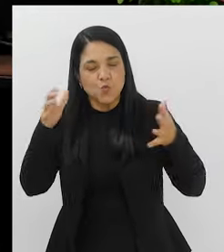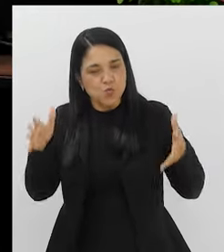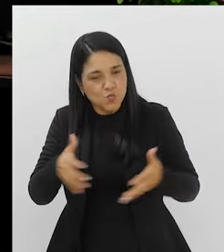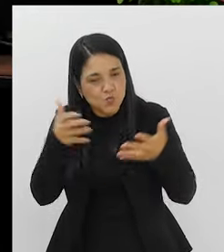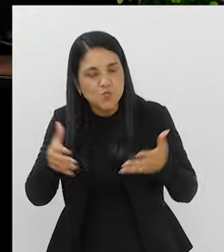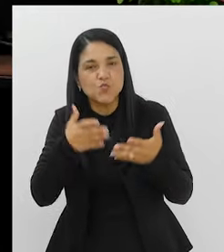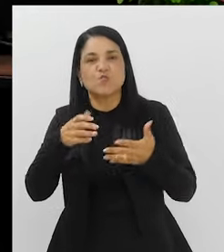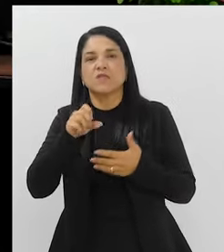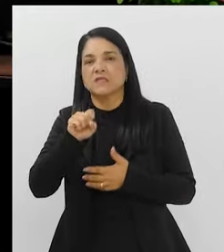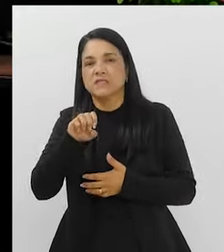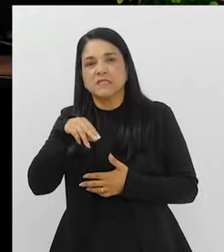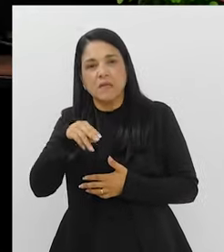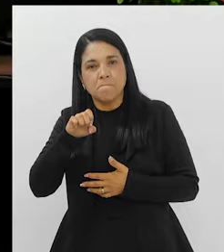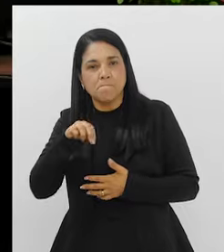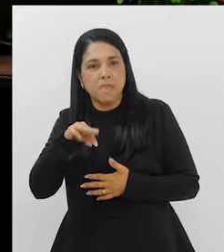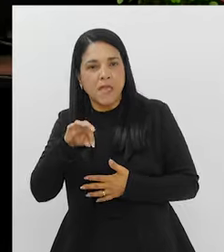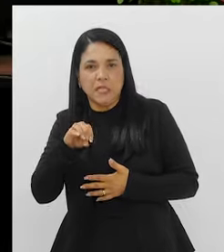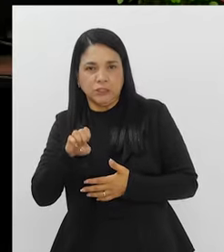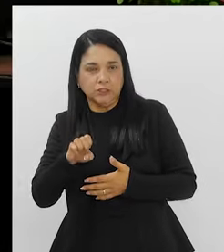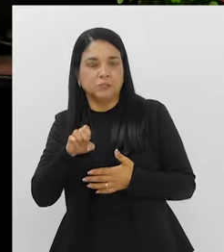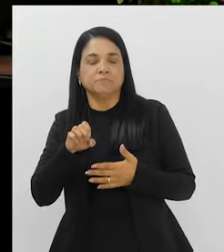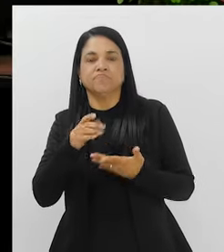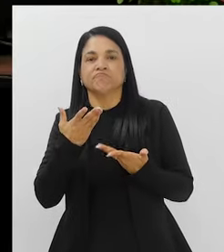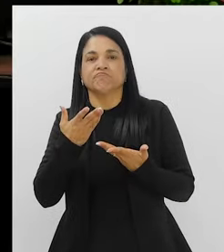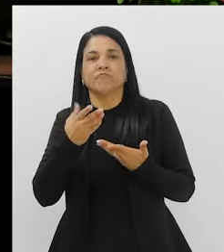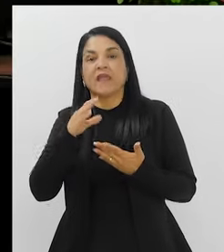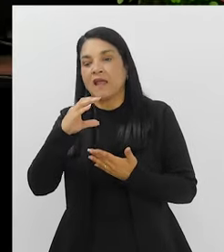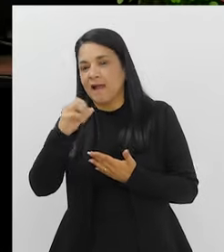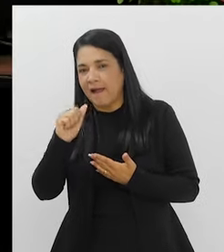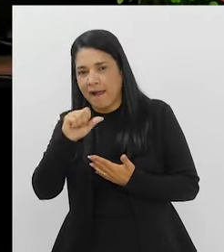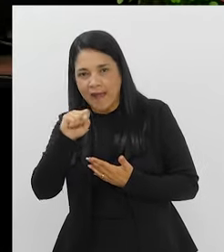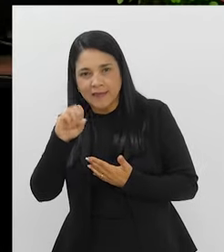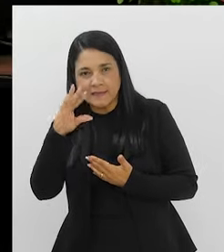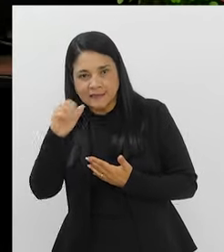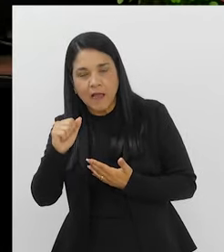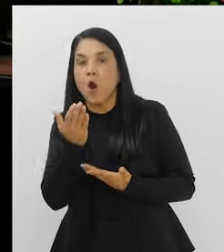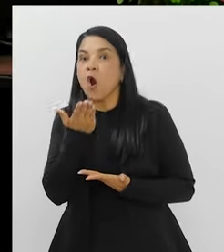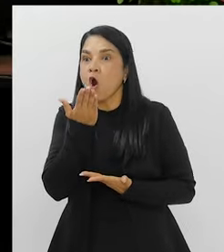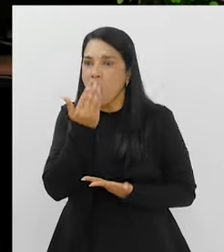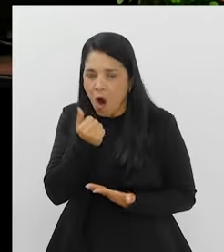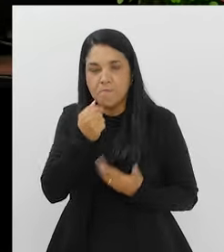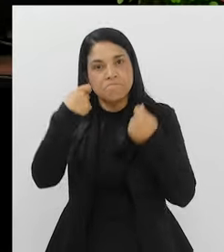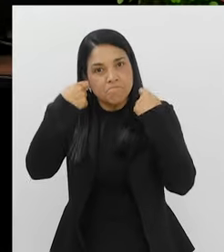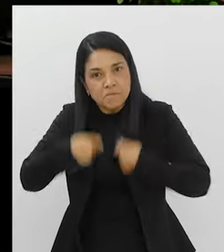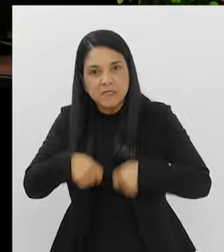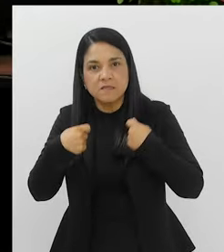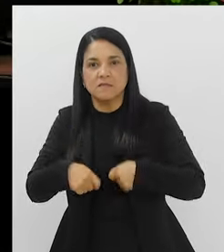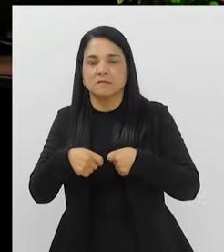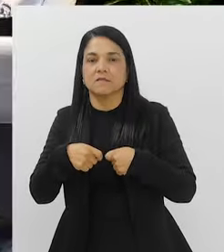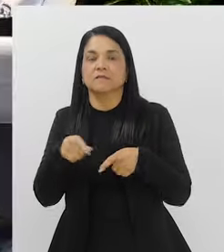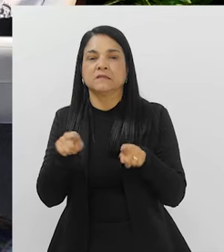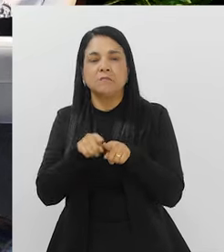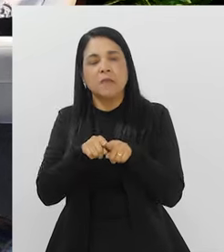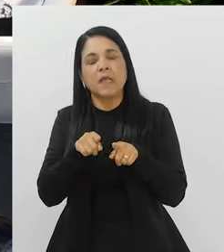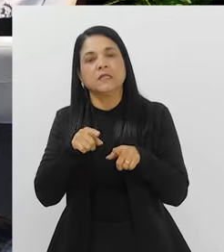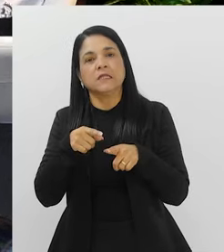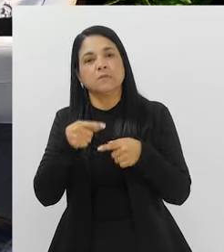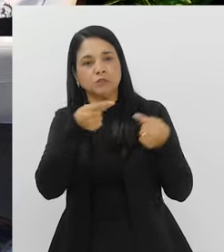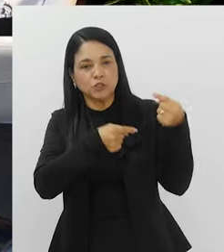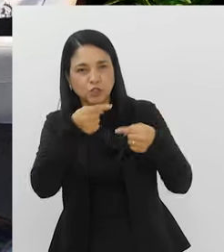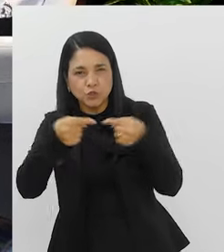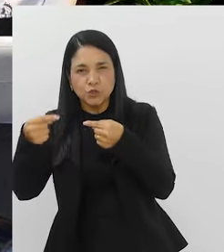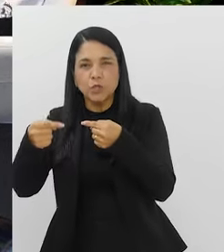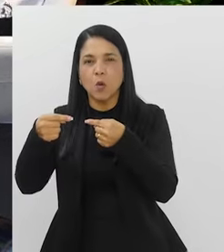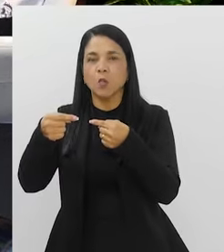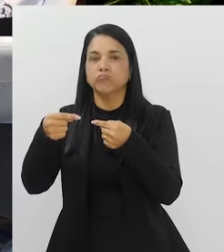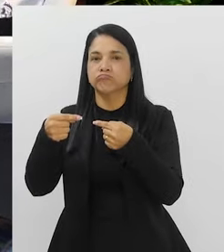legumes, verduras, independente de semente, casca, comam. Existe também uma polêmica muito